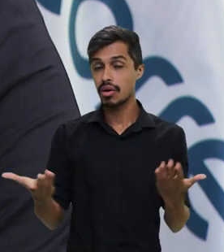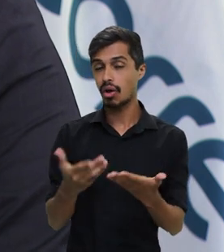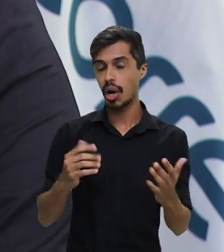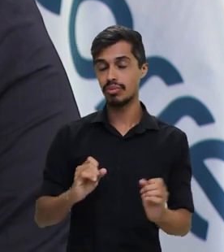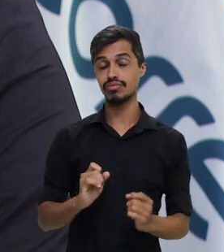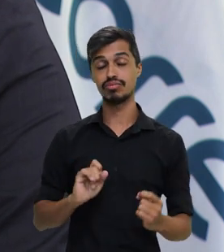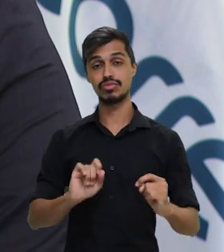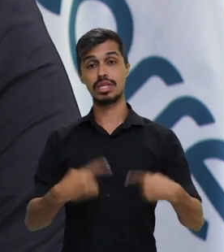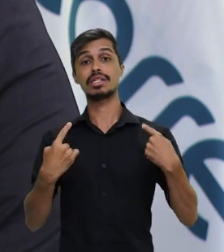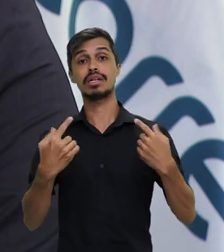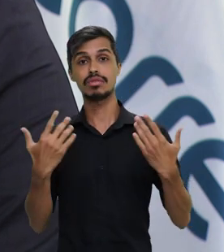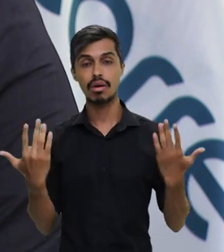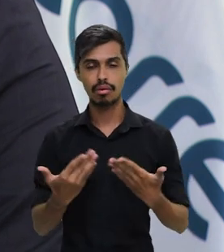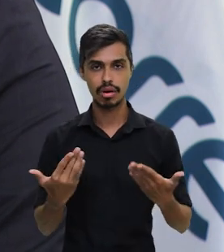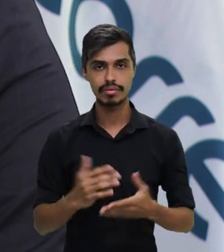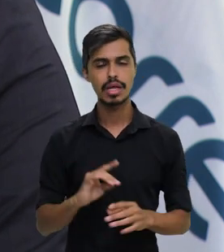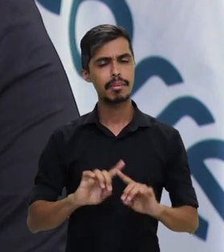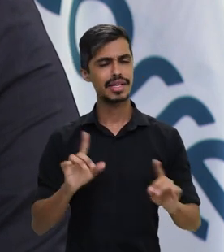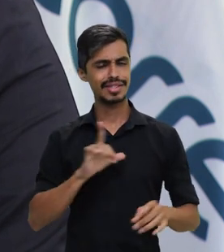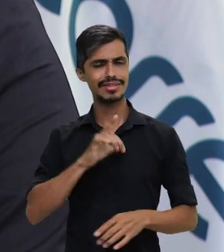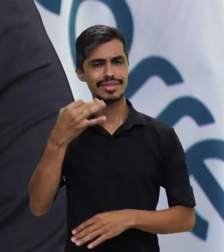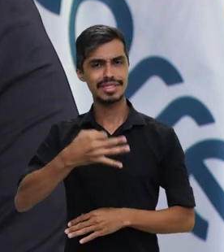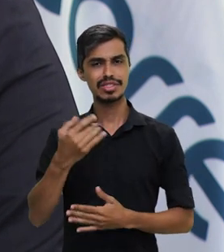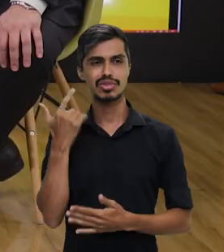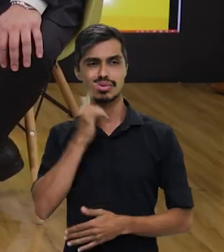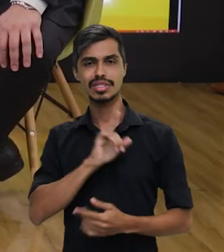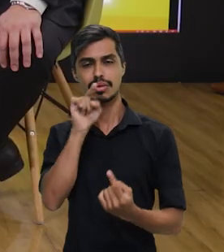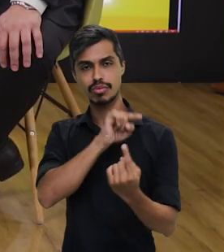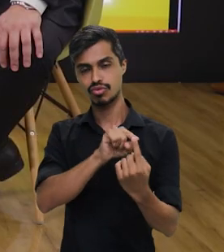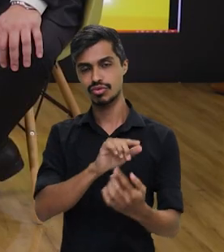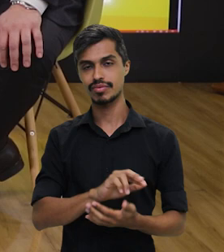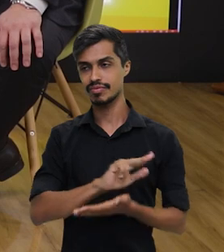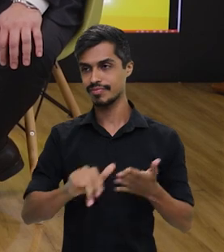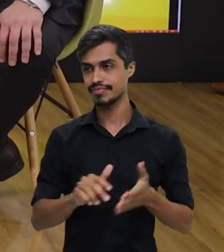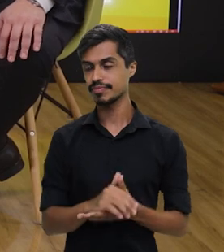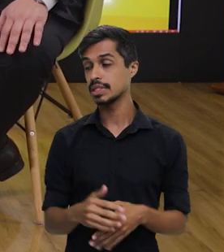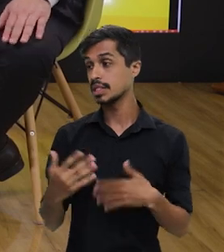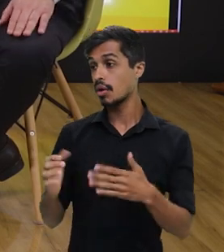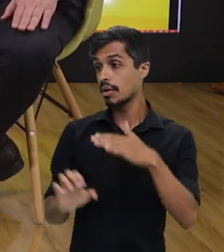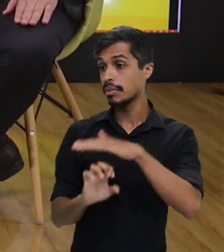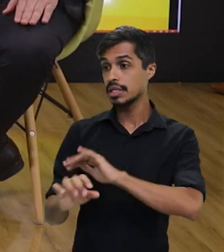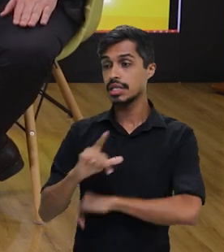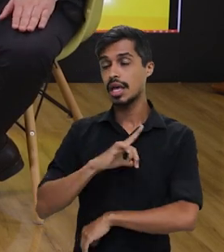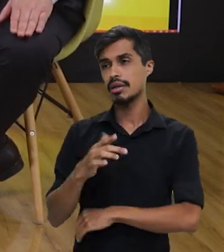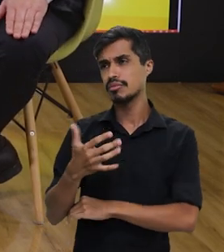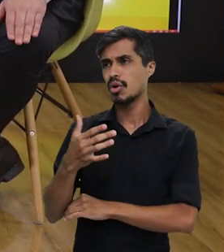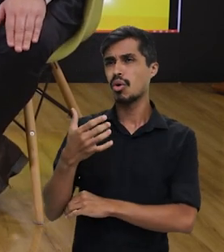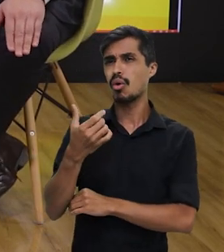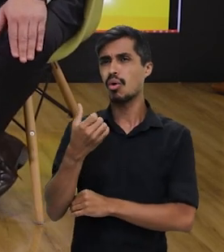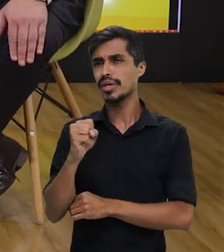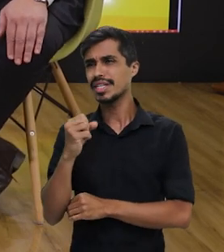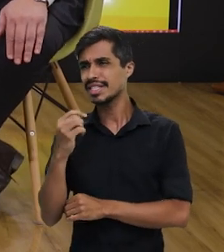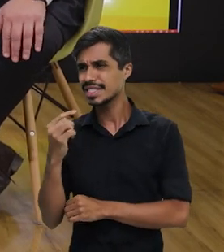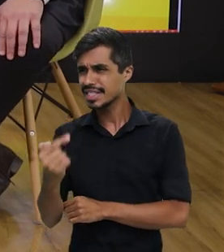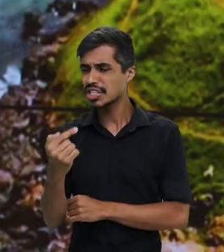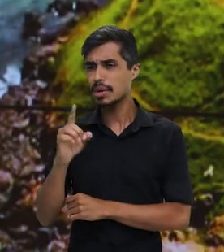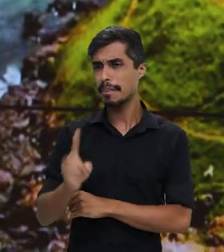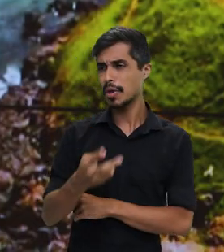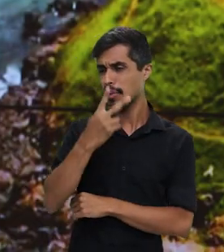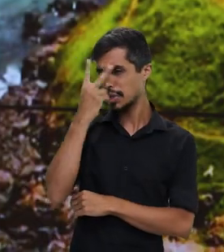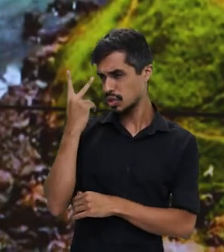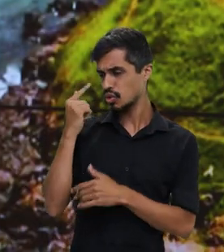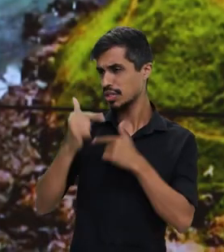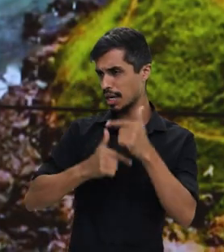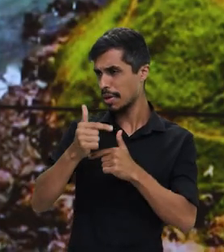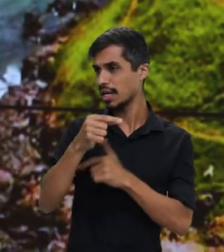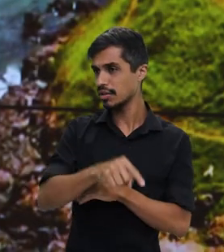Mas eu tenho certeza que conseguiremos aí atingir os objetivos. A empresa hoje tem cerca de 87, 88 mil funcionários, mas já